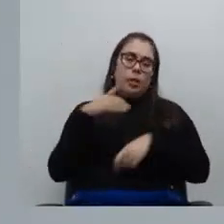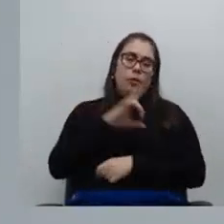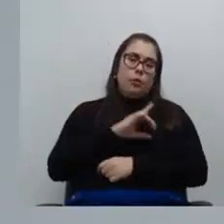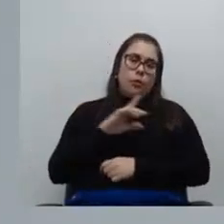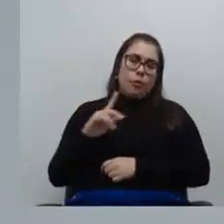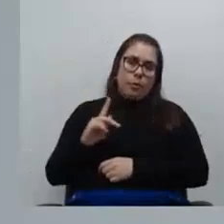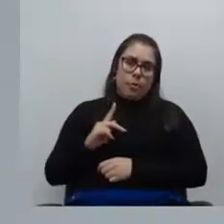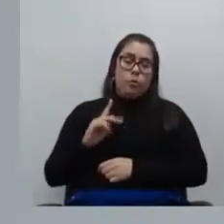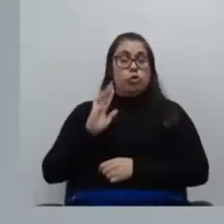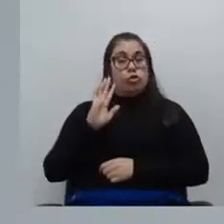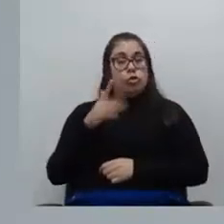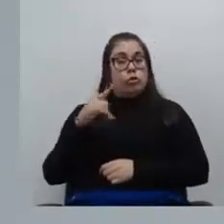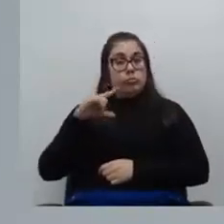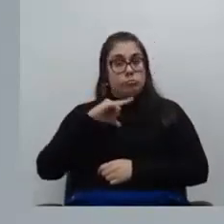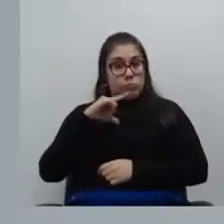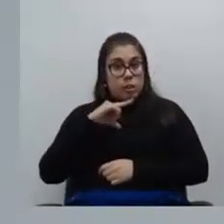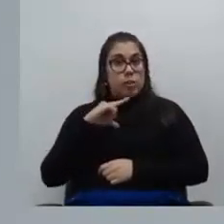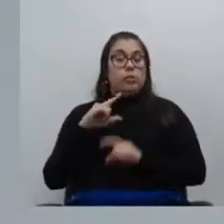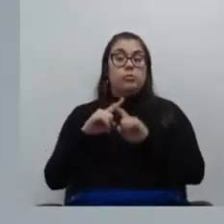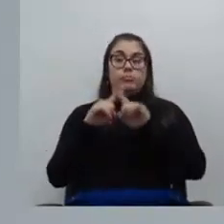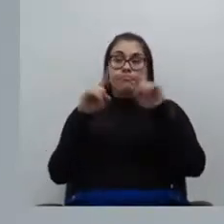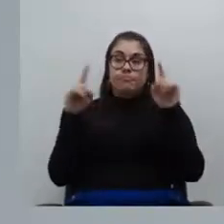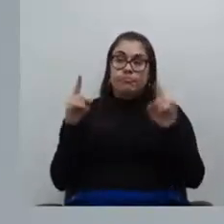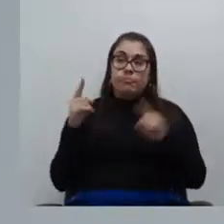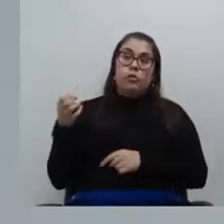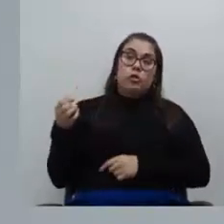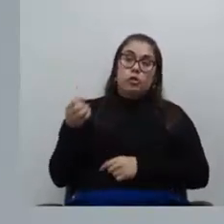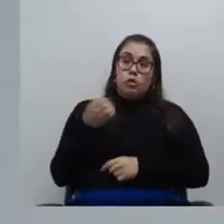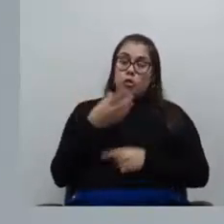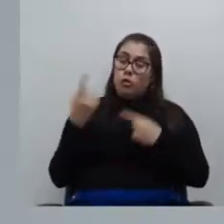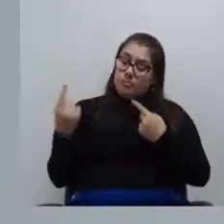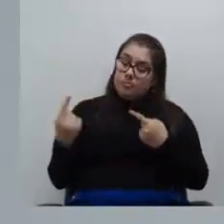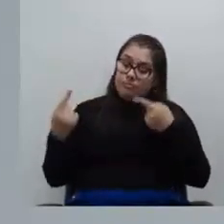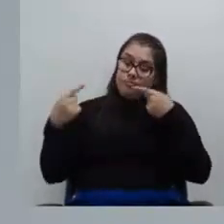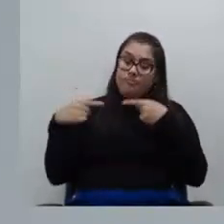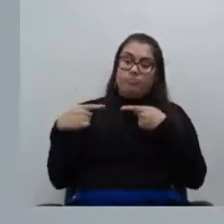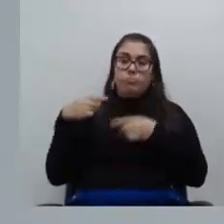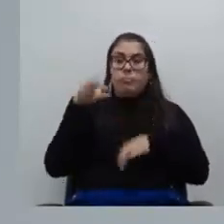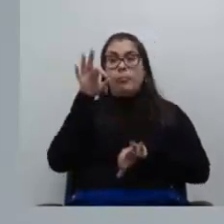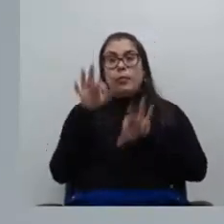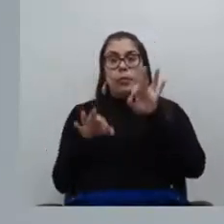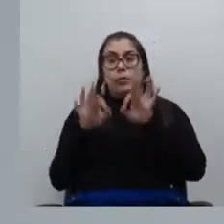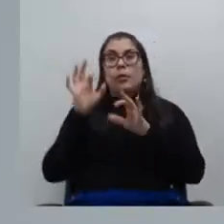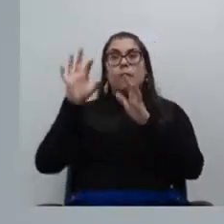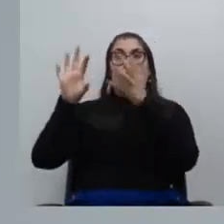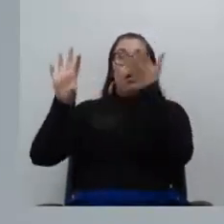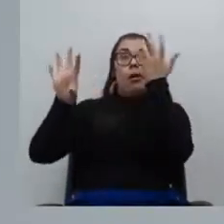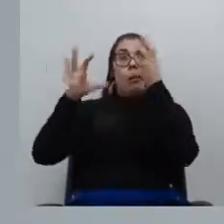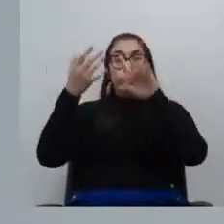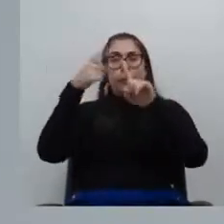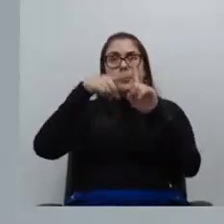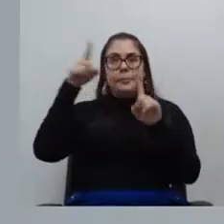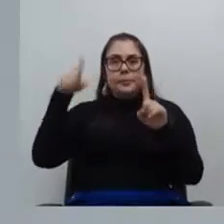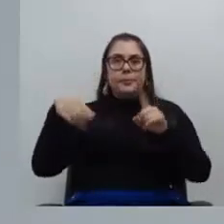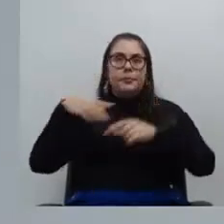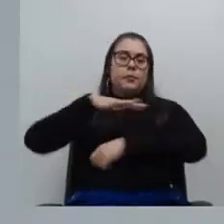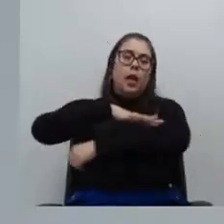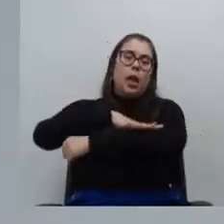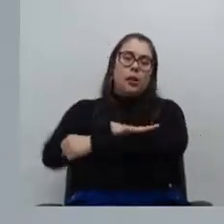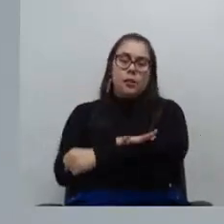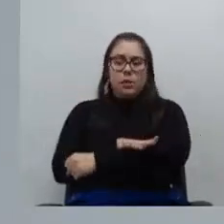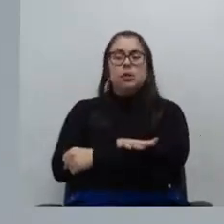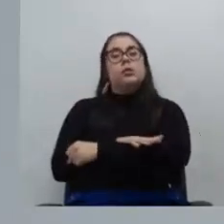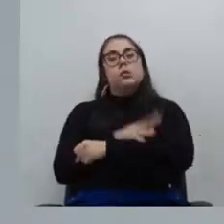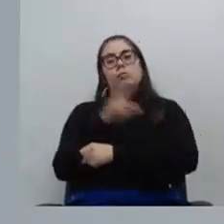Pública já tem, mas também dos novos desafios que são impostos como justiça climática, como o racismo que é uma